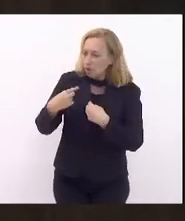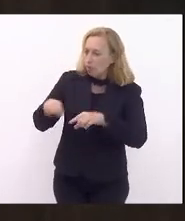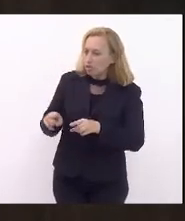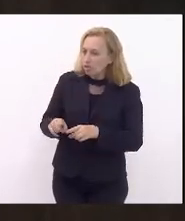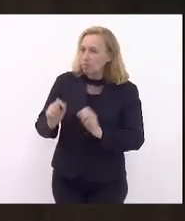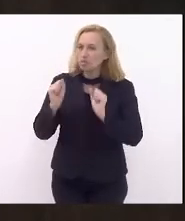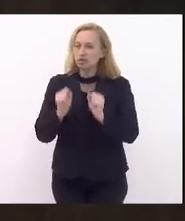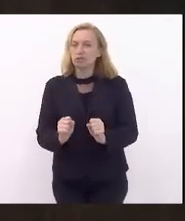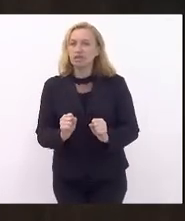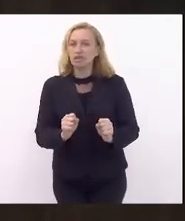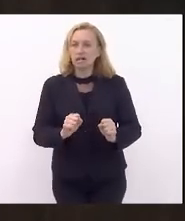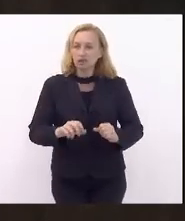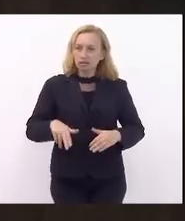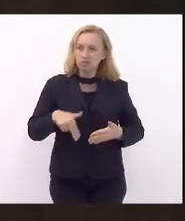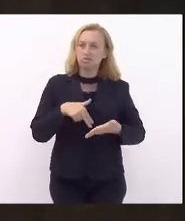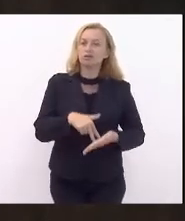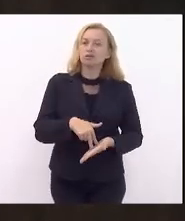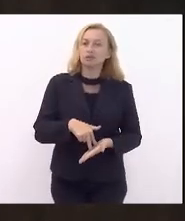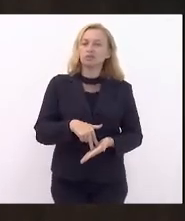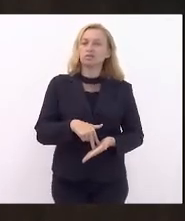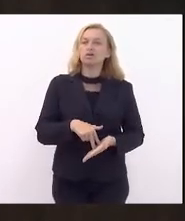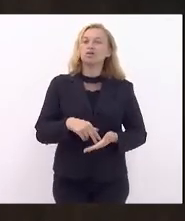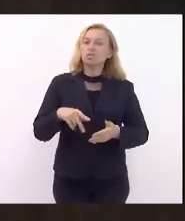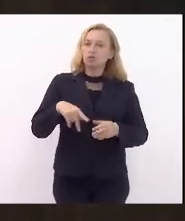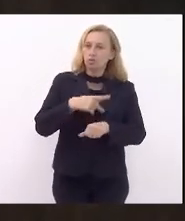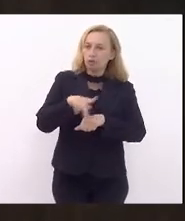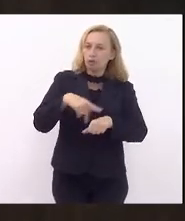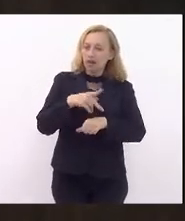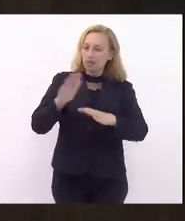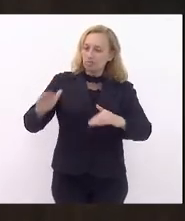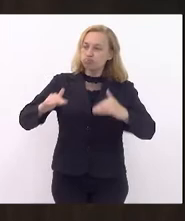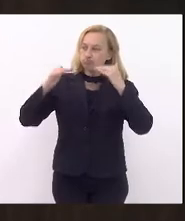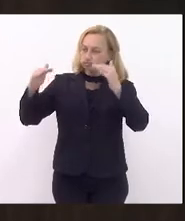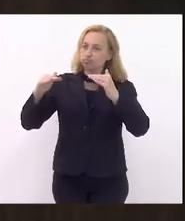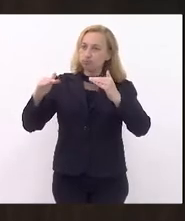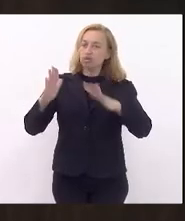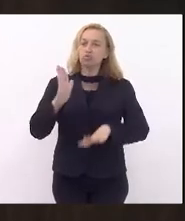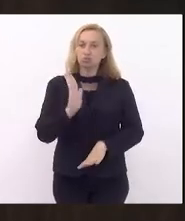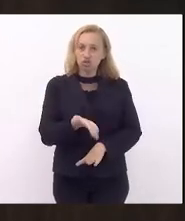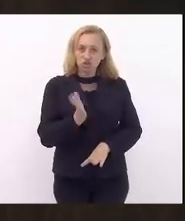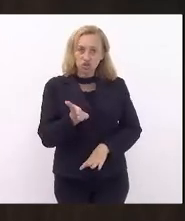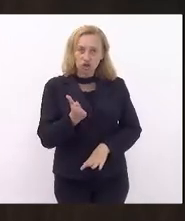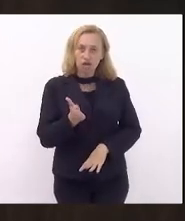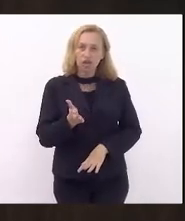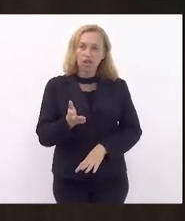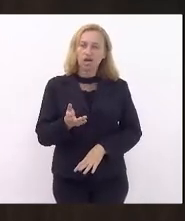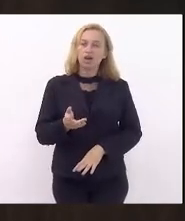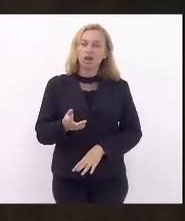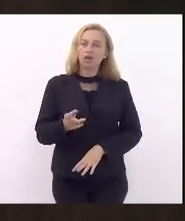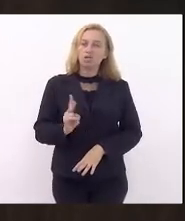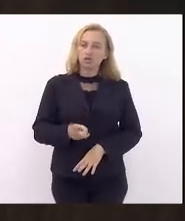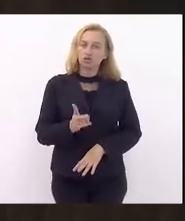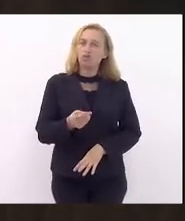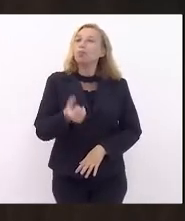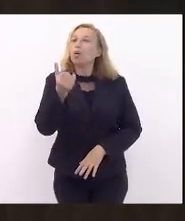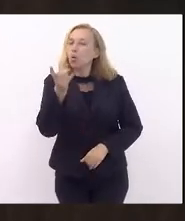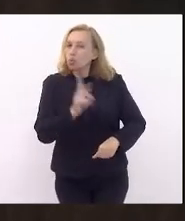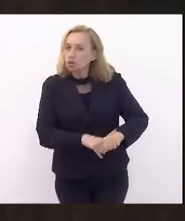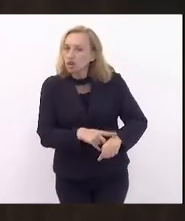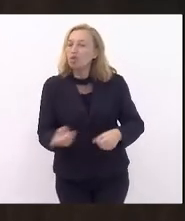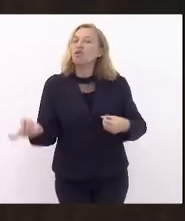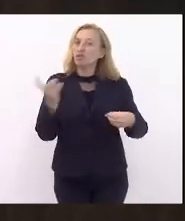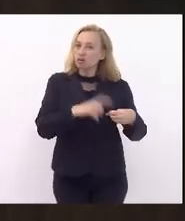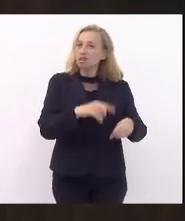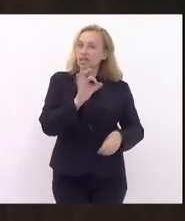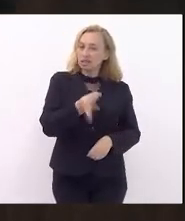coloquemos na cena internacional com um país altivo, soberano, como já nos colocamos, e não faz muito tempo, e vamos retomar essa